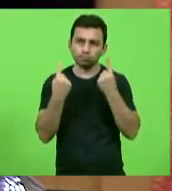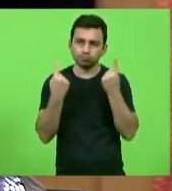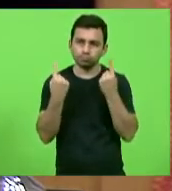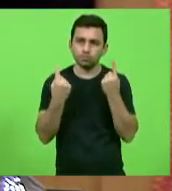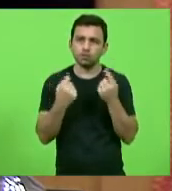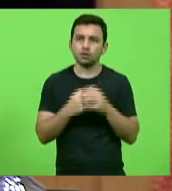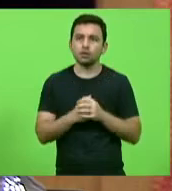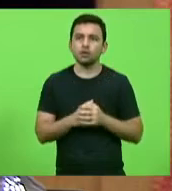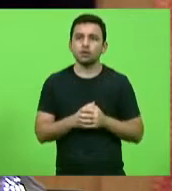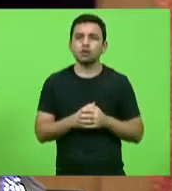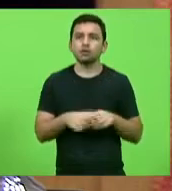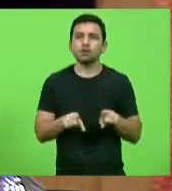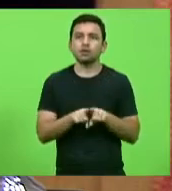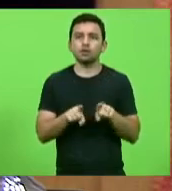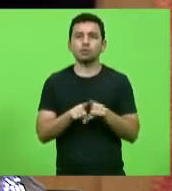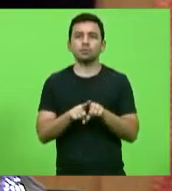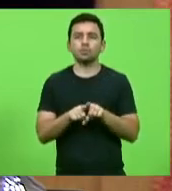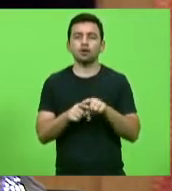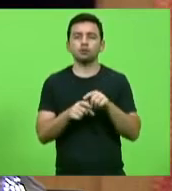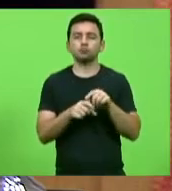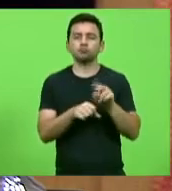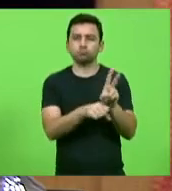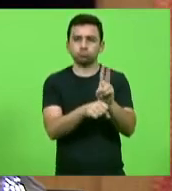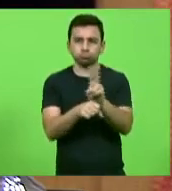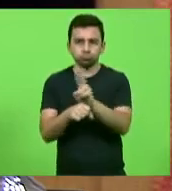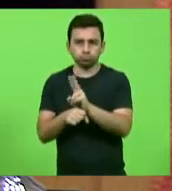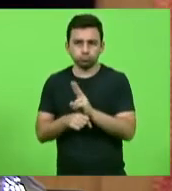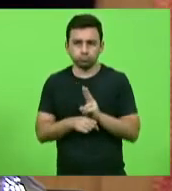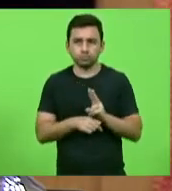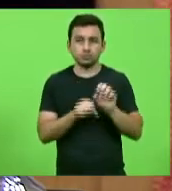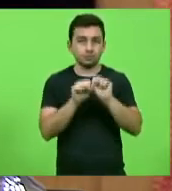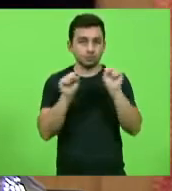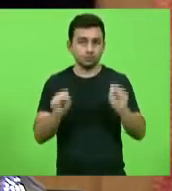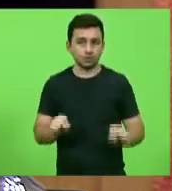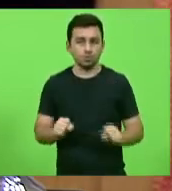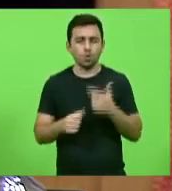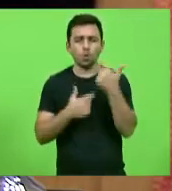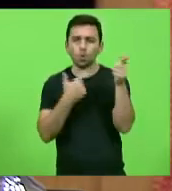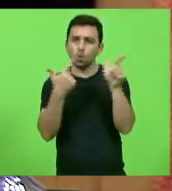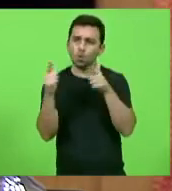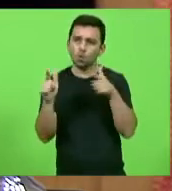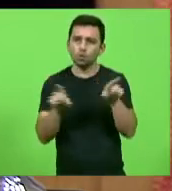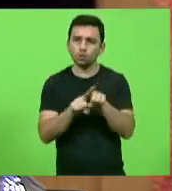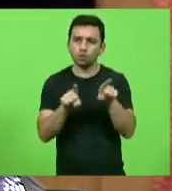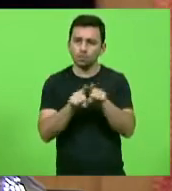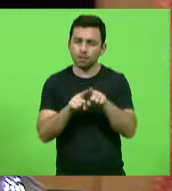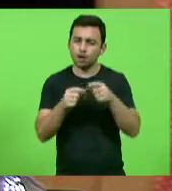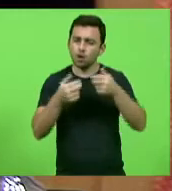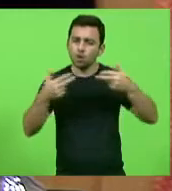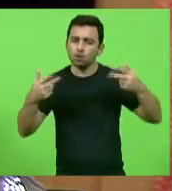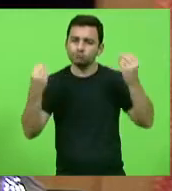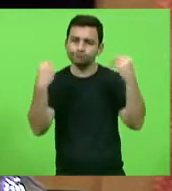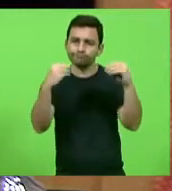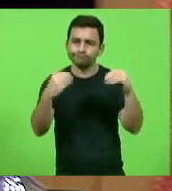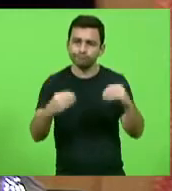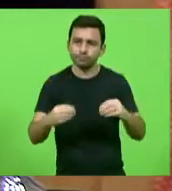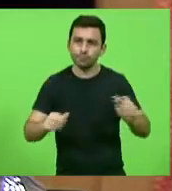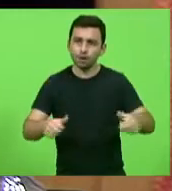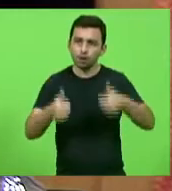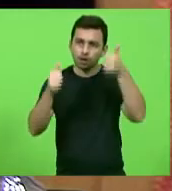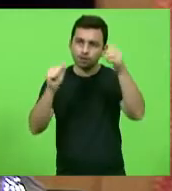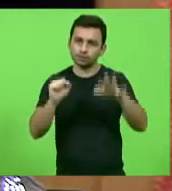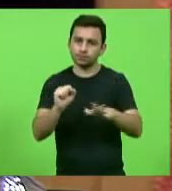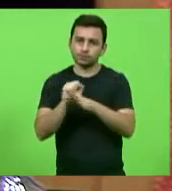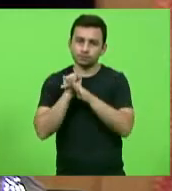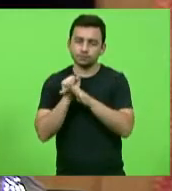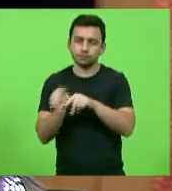com sistema de monitoramento e outras necessidades para melhorar a segurança pública. Então,